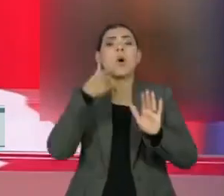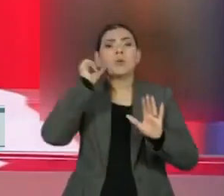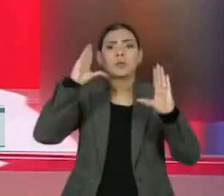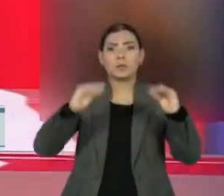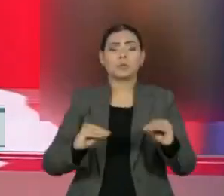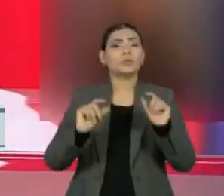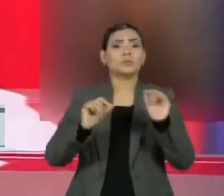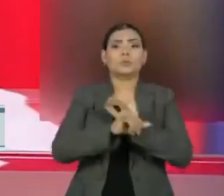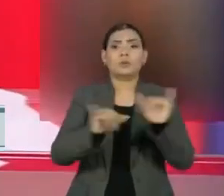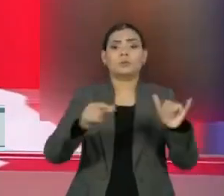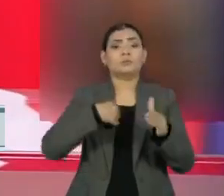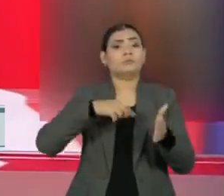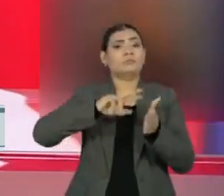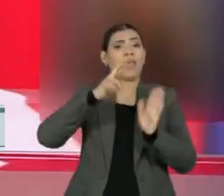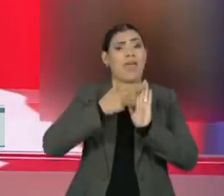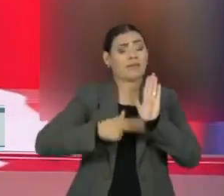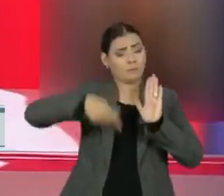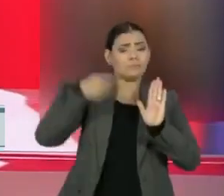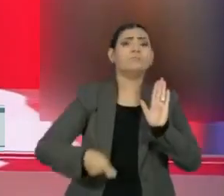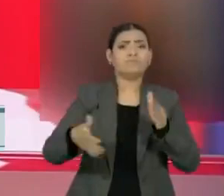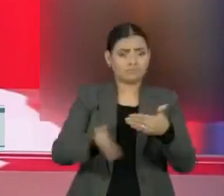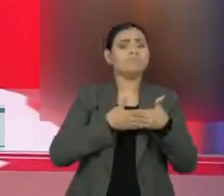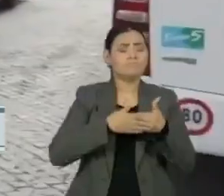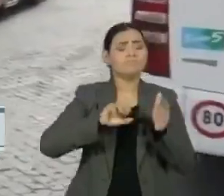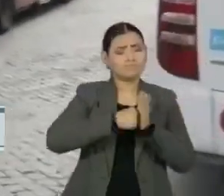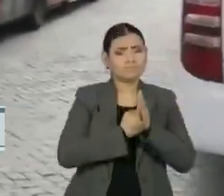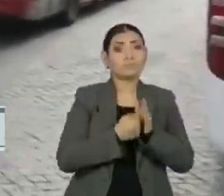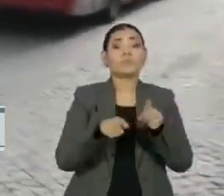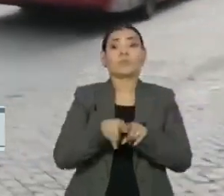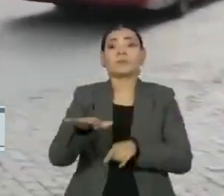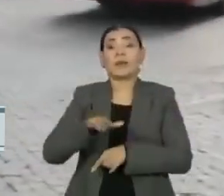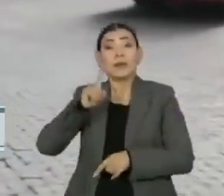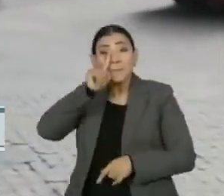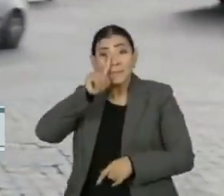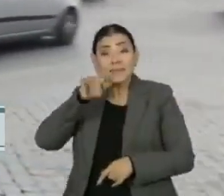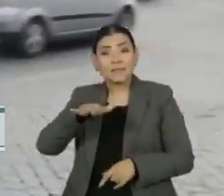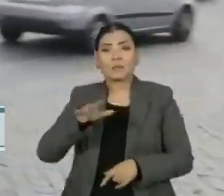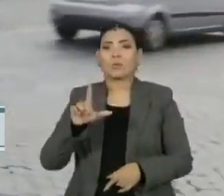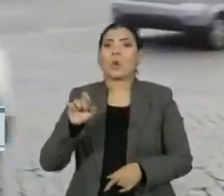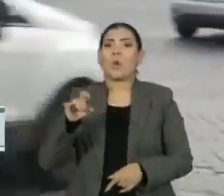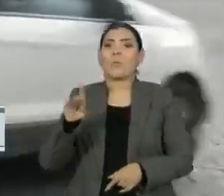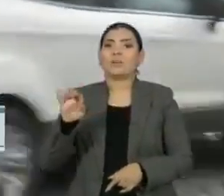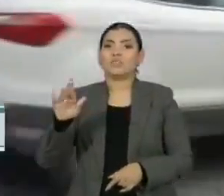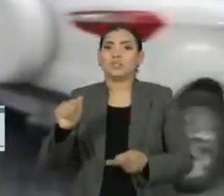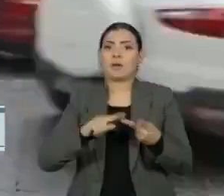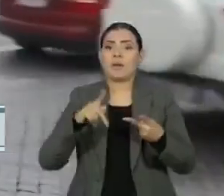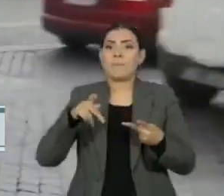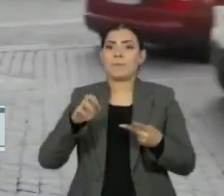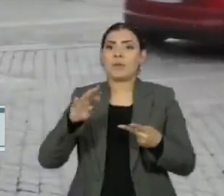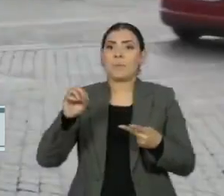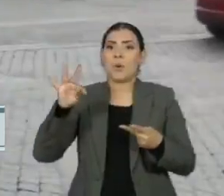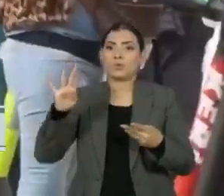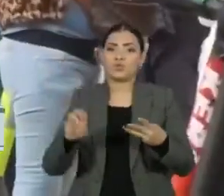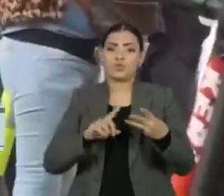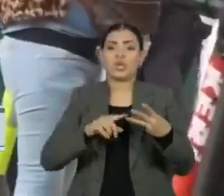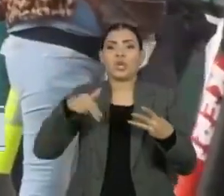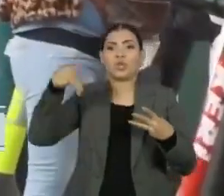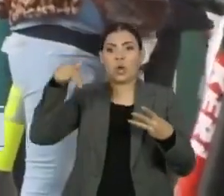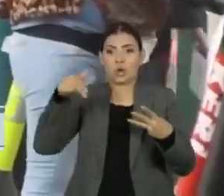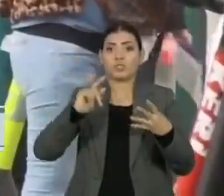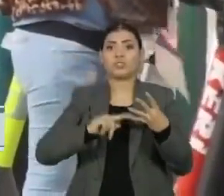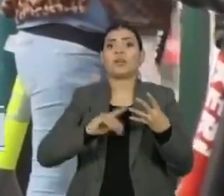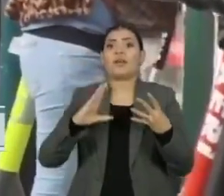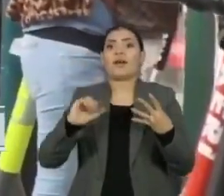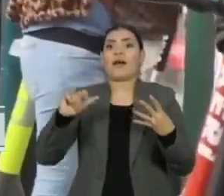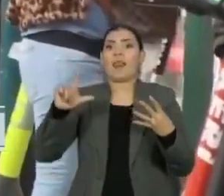descreveu como restrições muito rigorosas. As regiões de alto risco, Lombardia, Piemonte e Vale da Osta, no norte, e